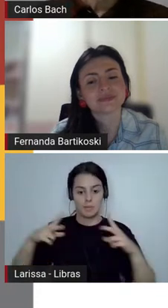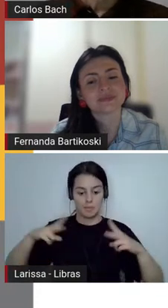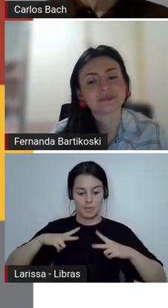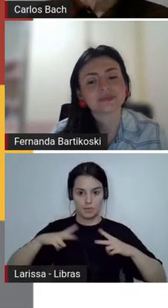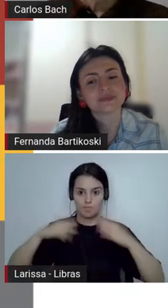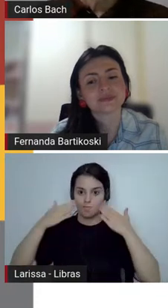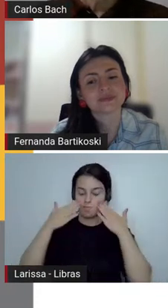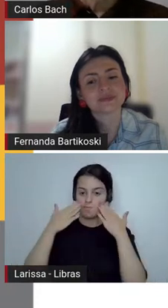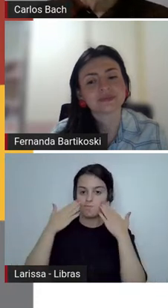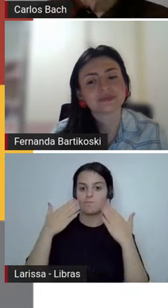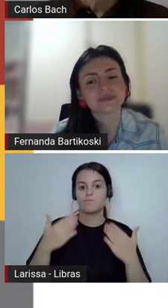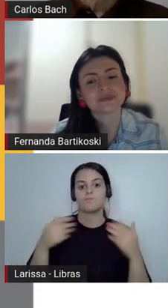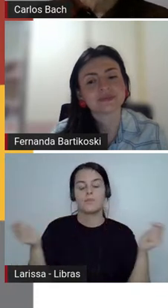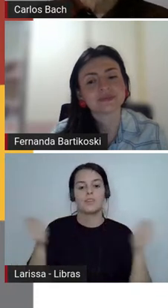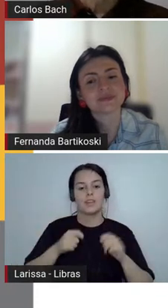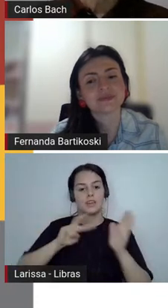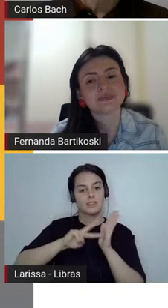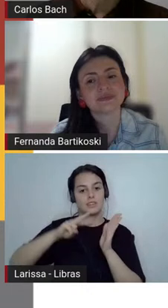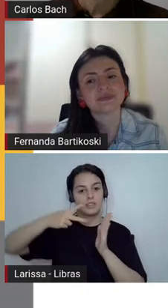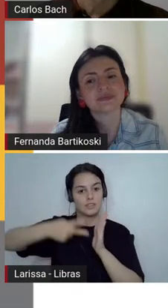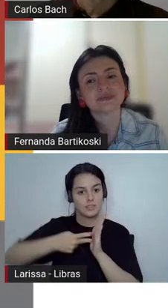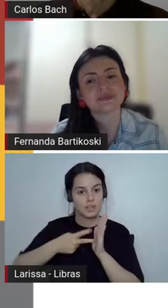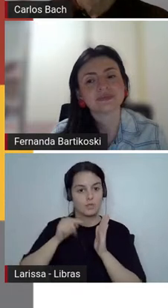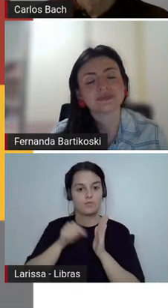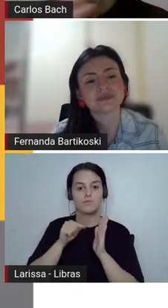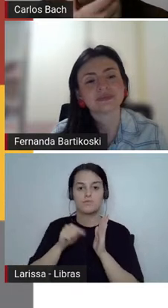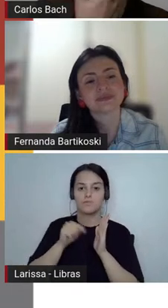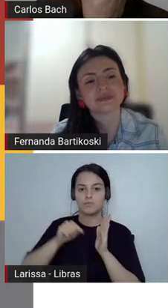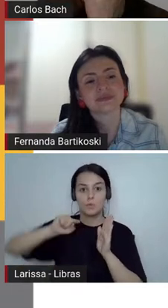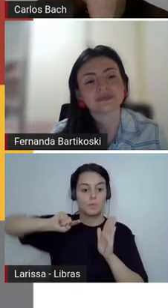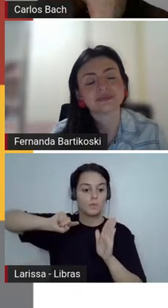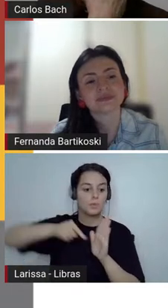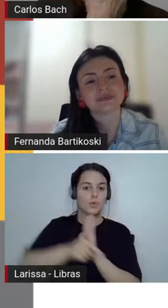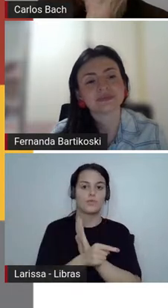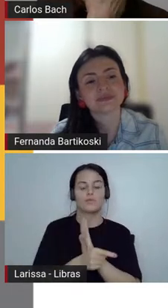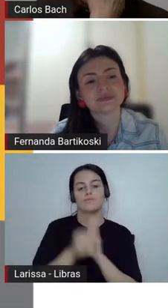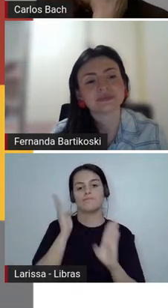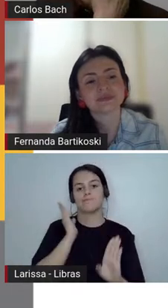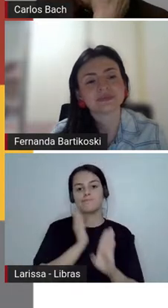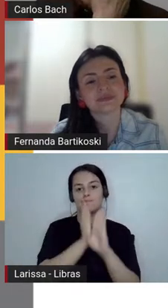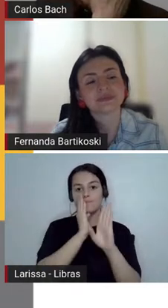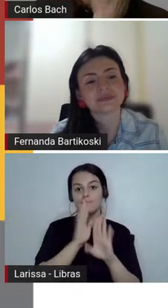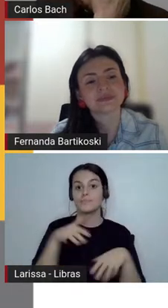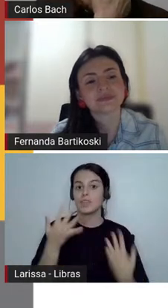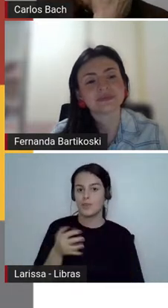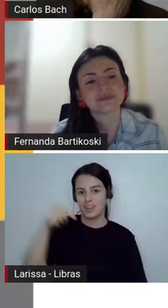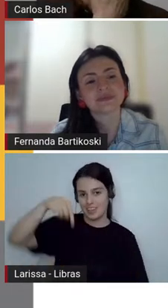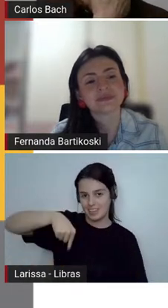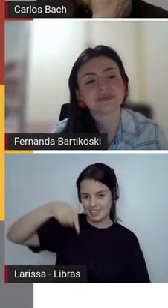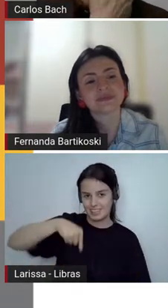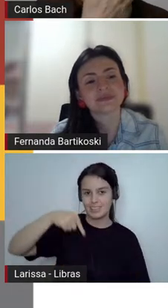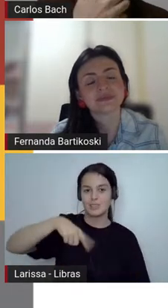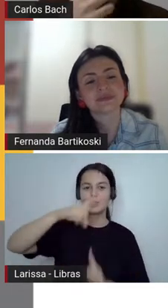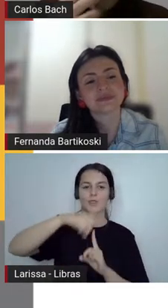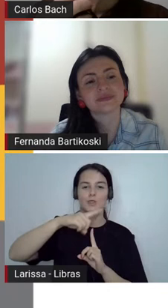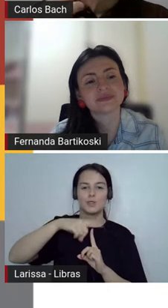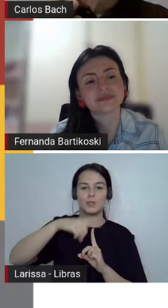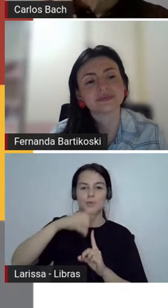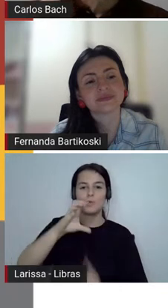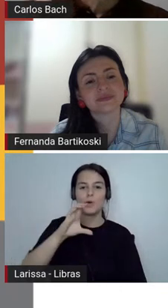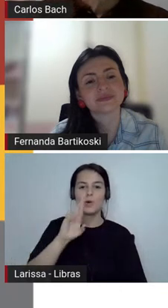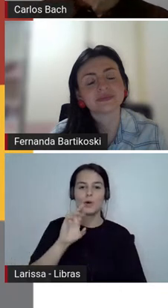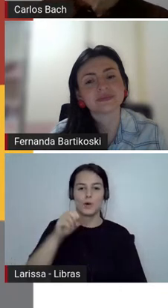se nós vamos ler um texto e a gente vai falar aqui muito da crônica e ele tem